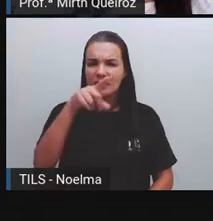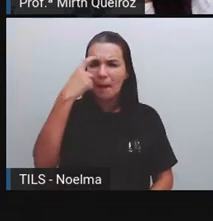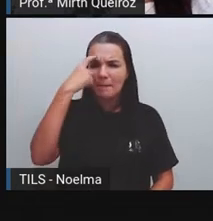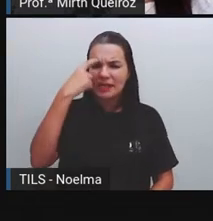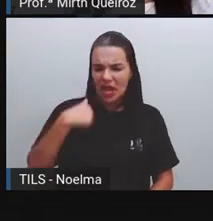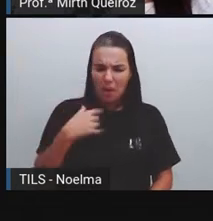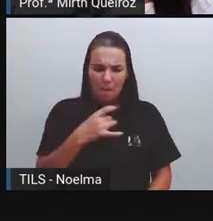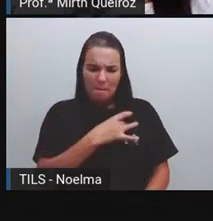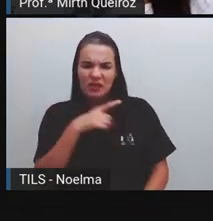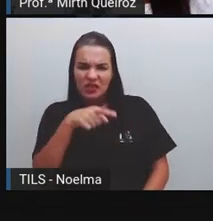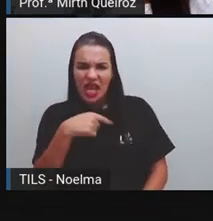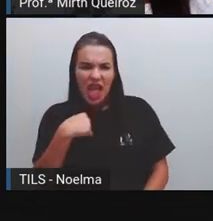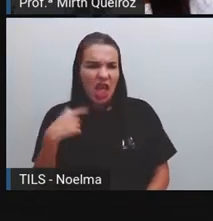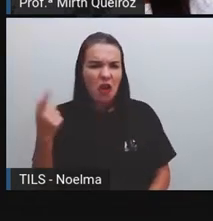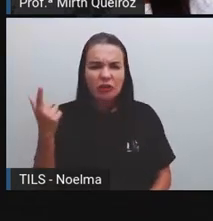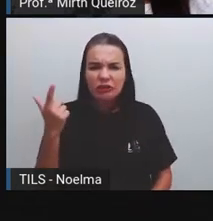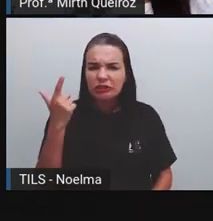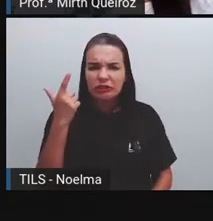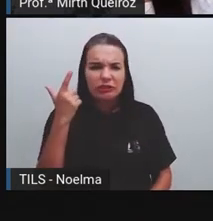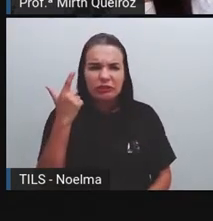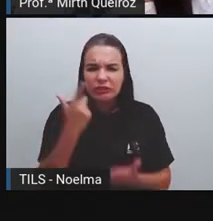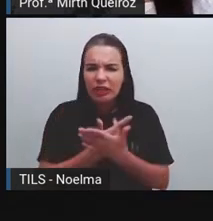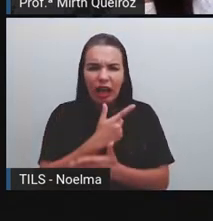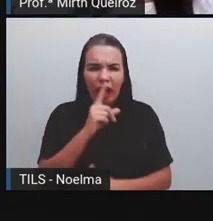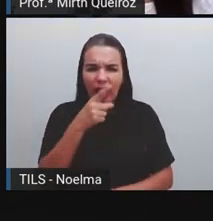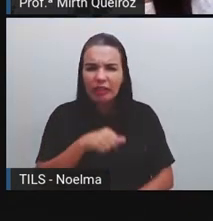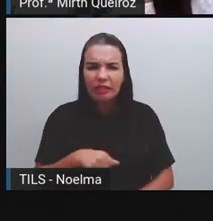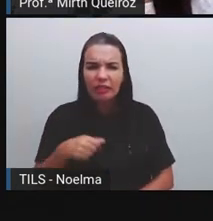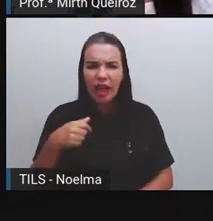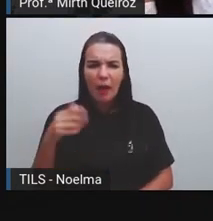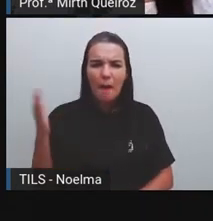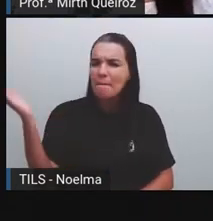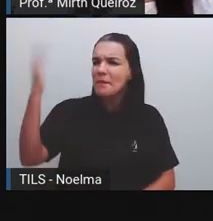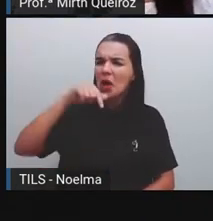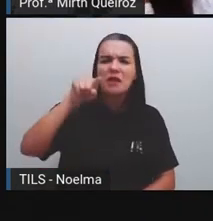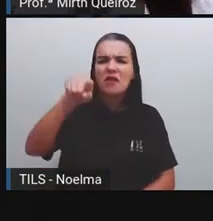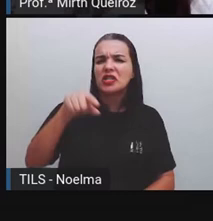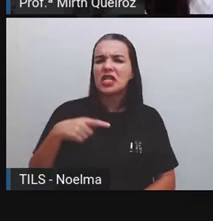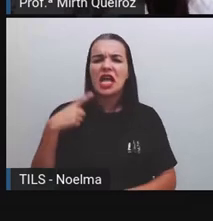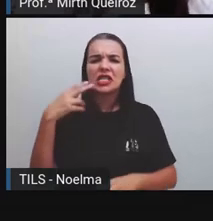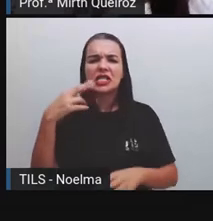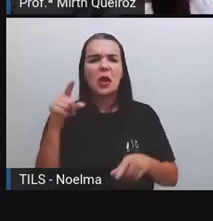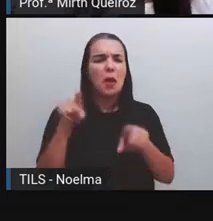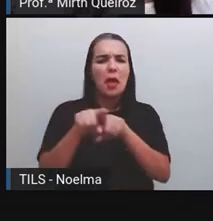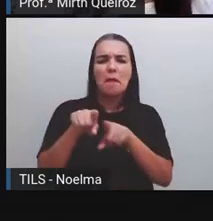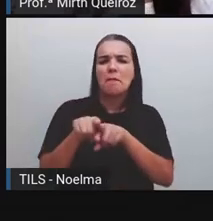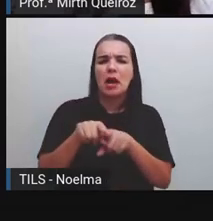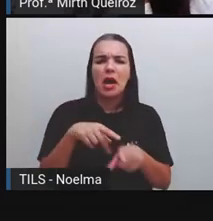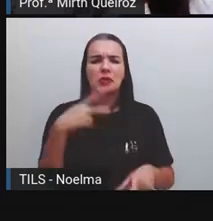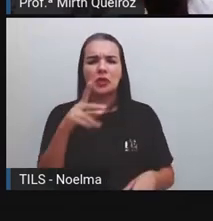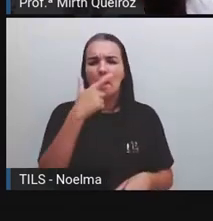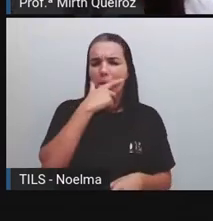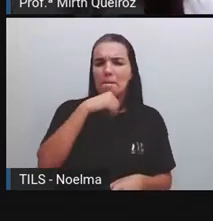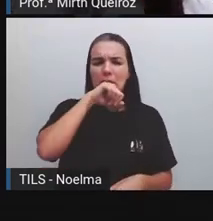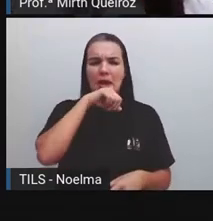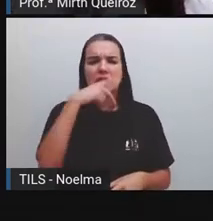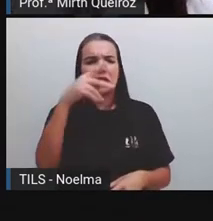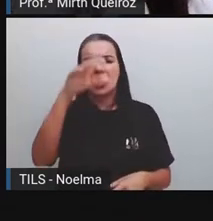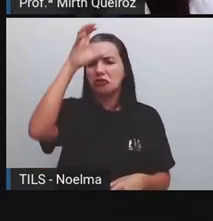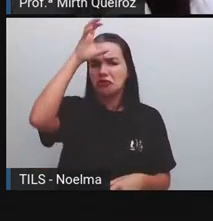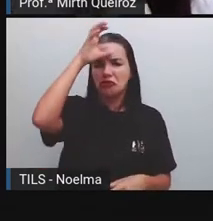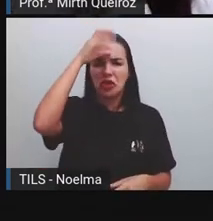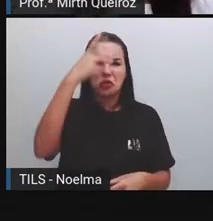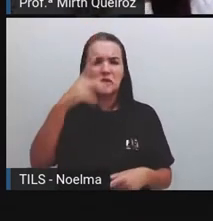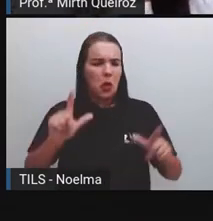medo de você, está muito enganada. Podem vir você, seu irmão mais velho, seu pai, seu tio,